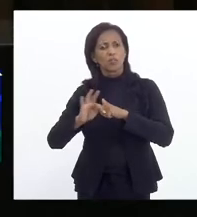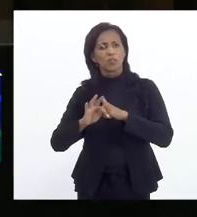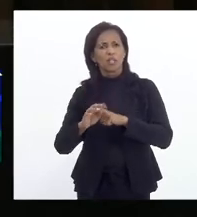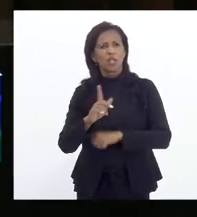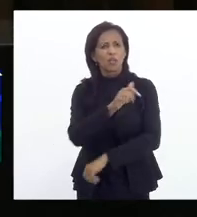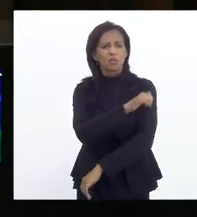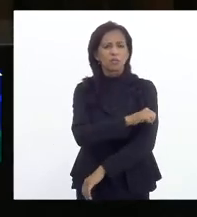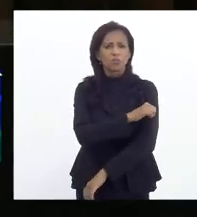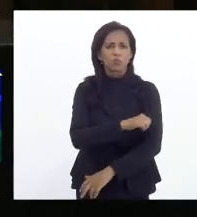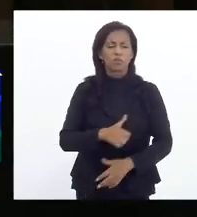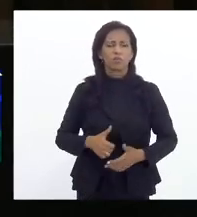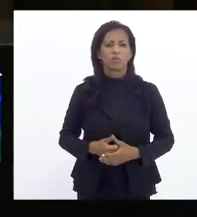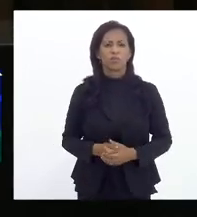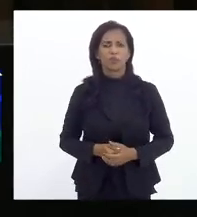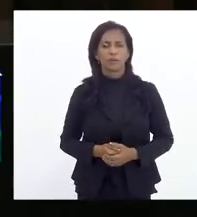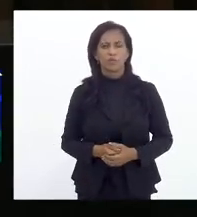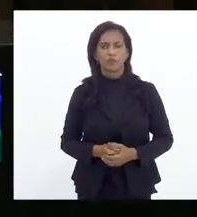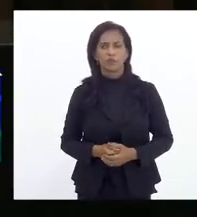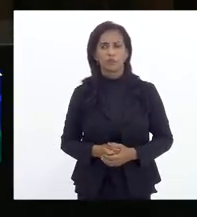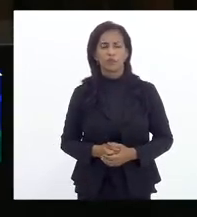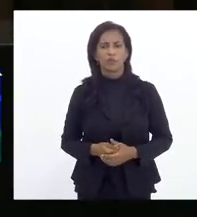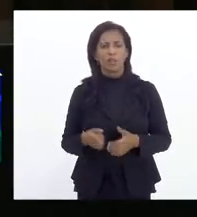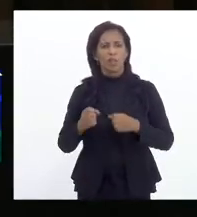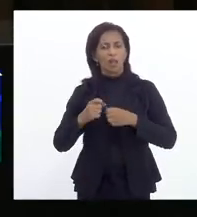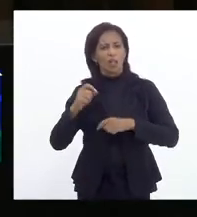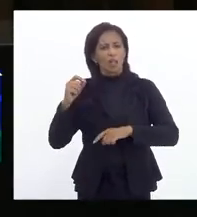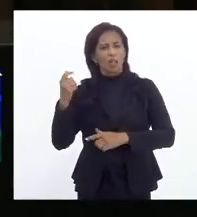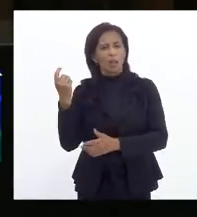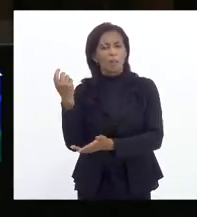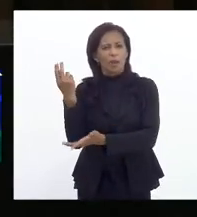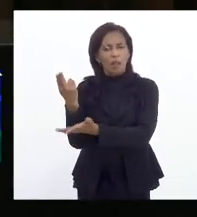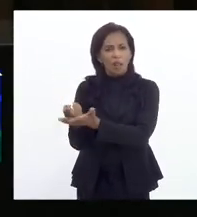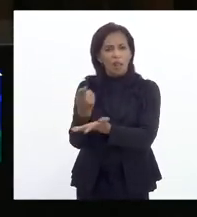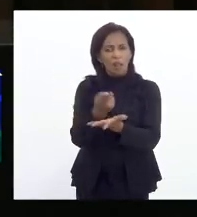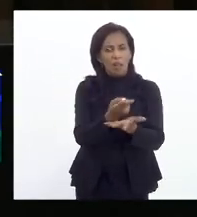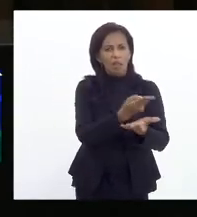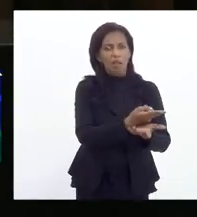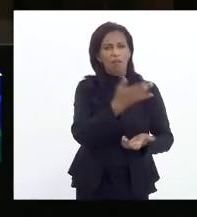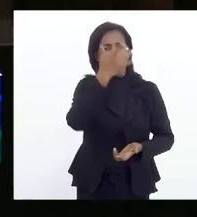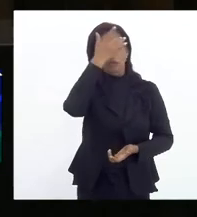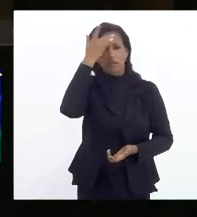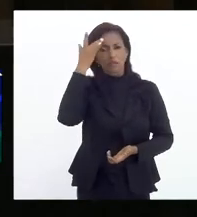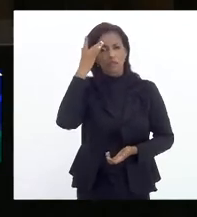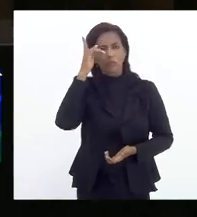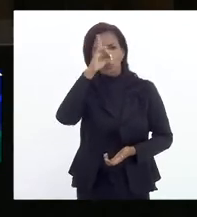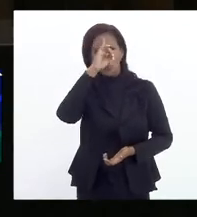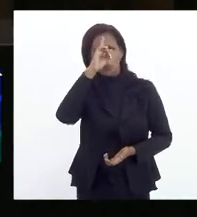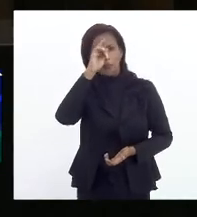enfermagem, disponibilize mais leitos para o seu povo, Eduardo.